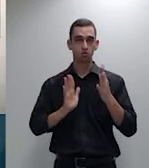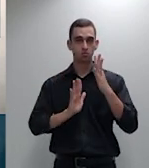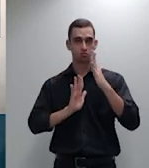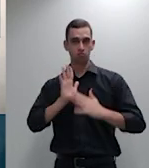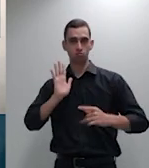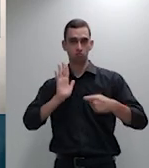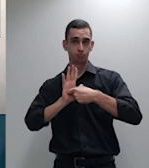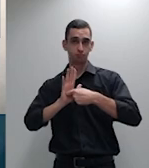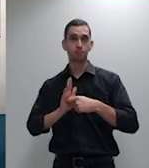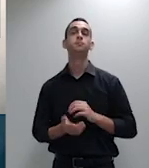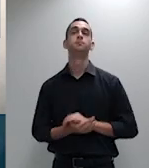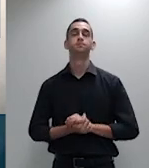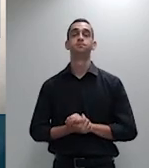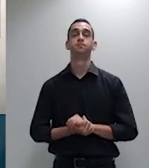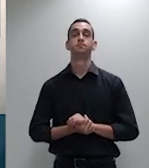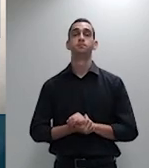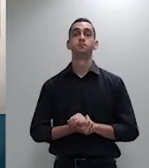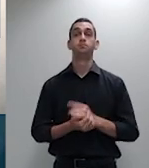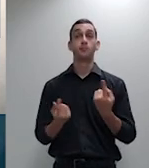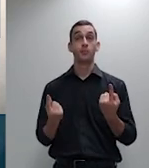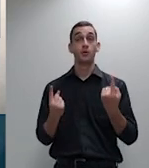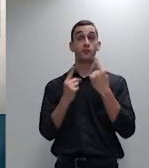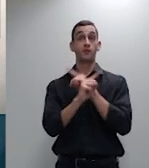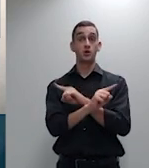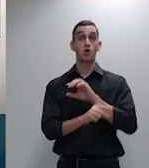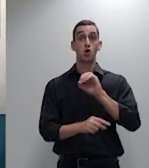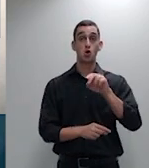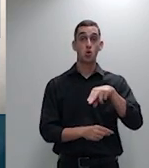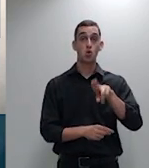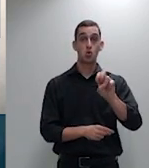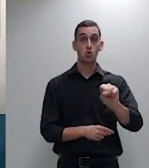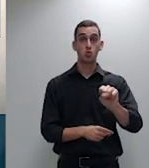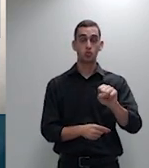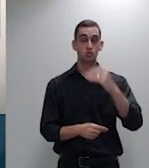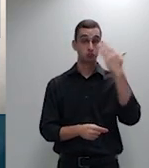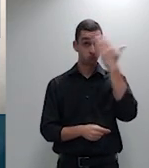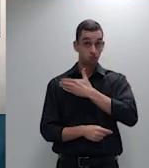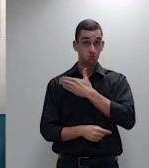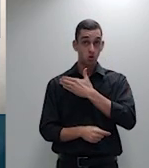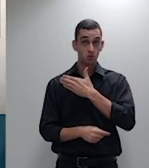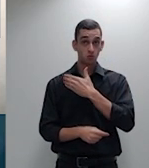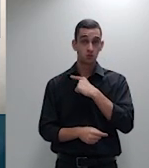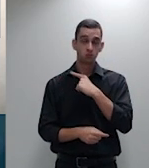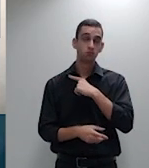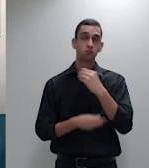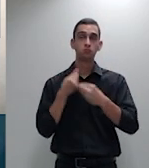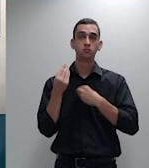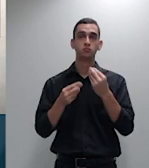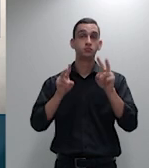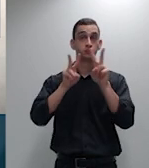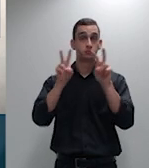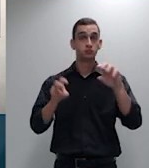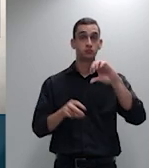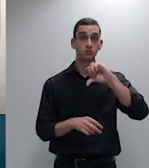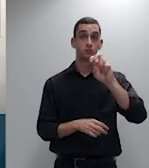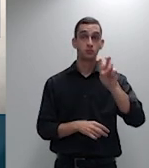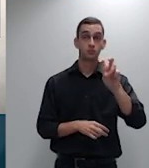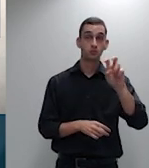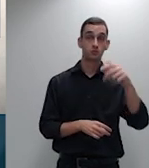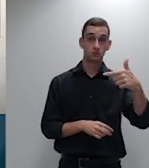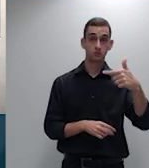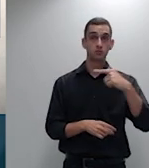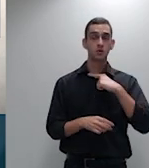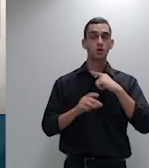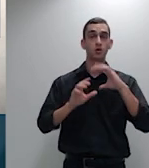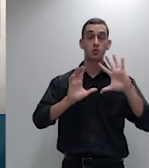nos termos do tema 952 aplicável aos planos coletivos seriam abusivos reajustes